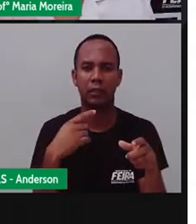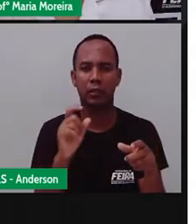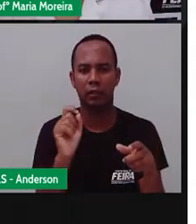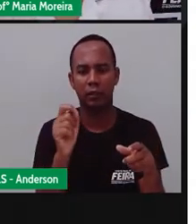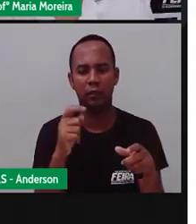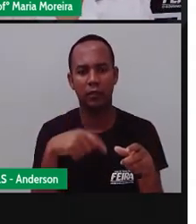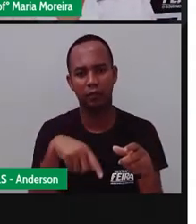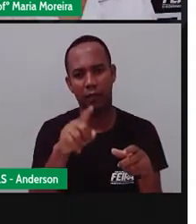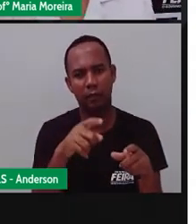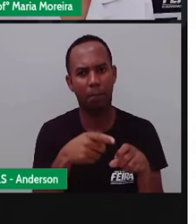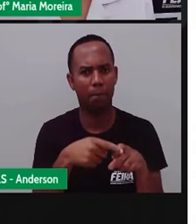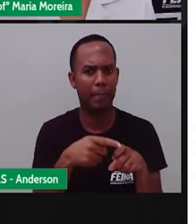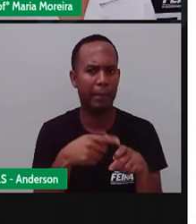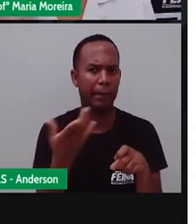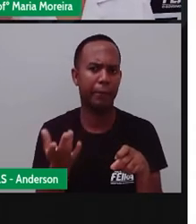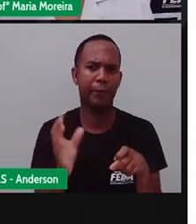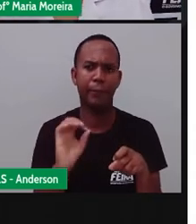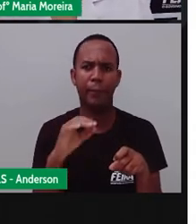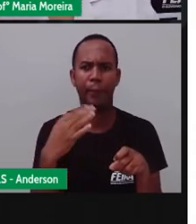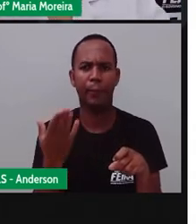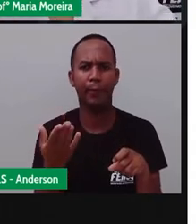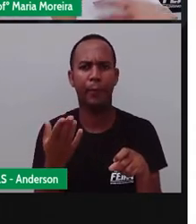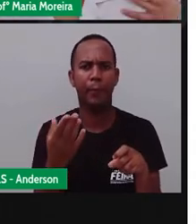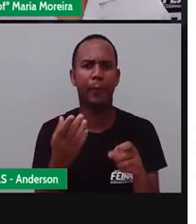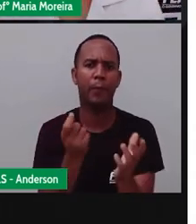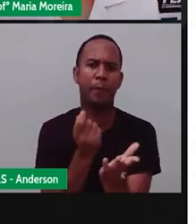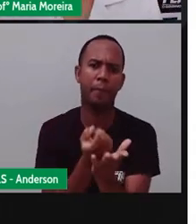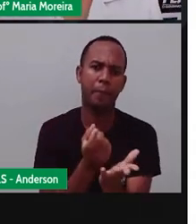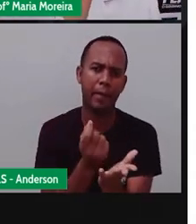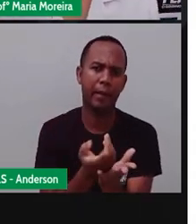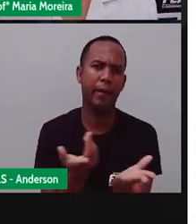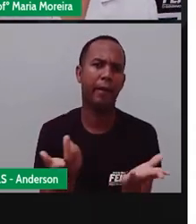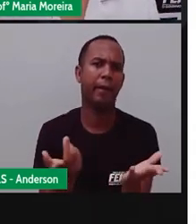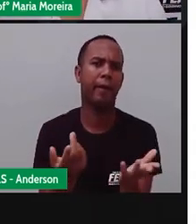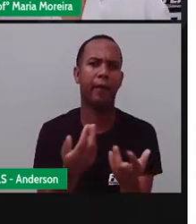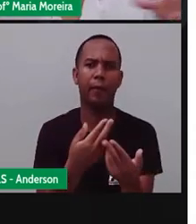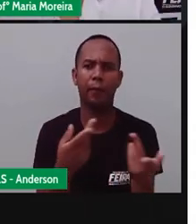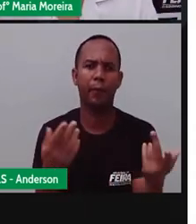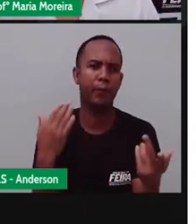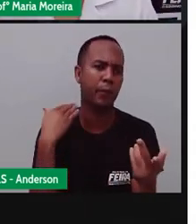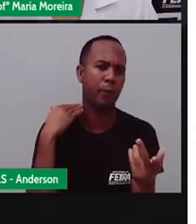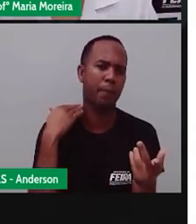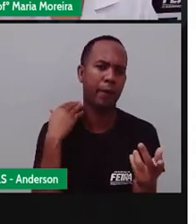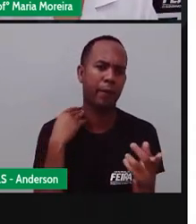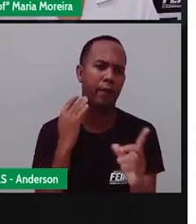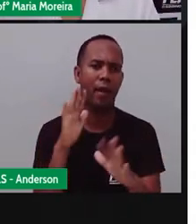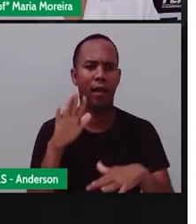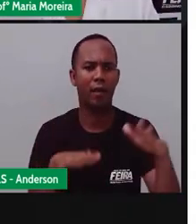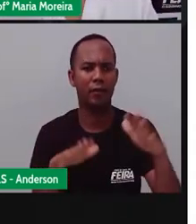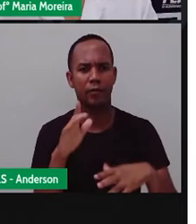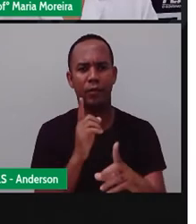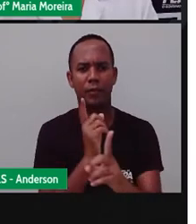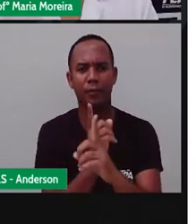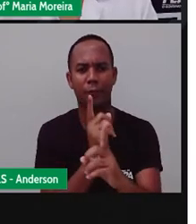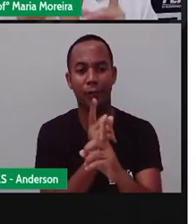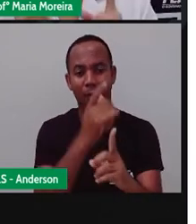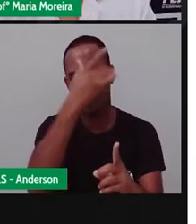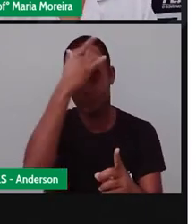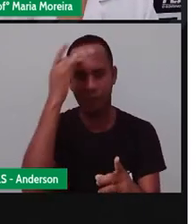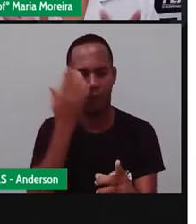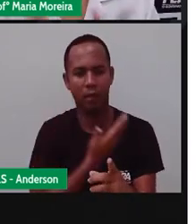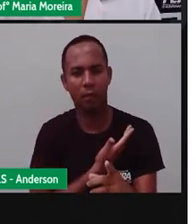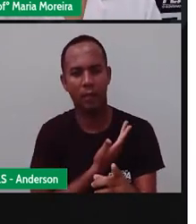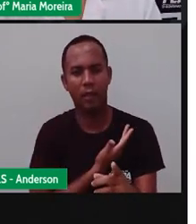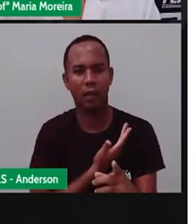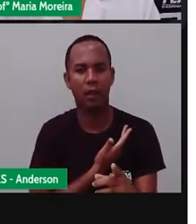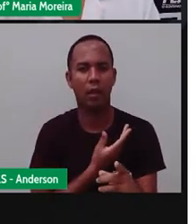comprar uma roupa, vai fazer um mercado, vai pagar uma conta, vai ao banco e acaba que lá todo mundo acaba o quê? Se encontrando. Essa é